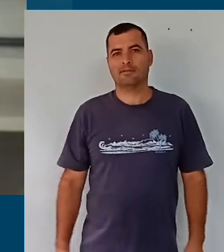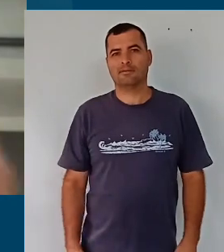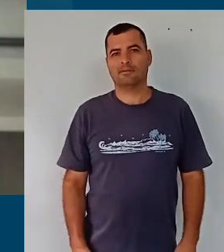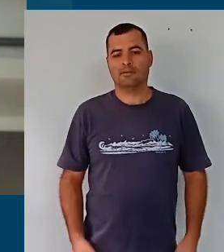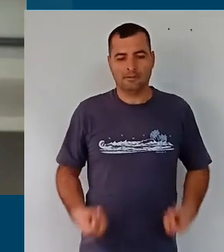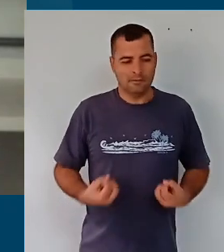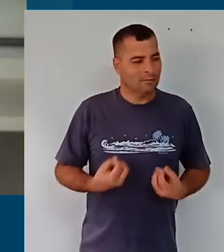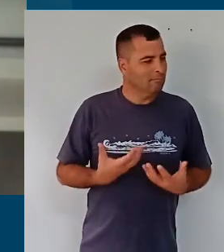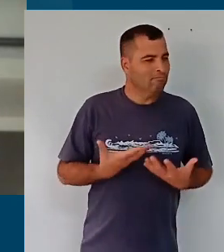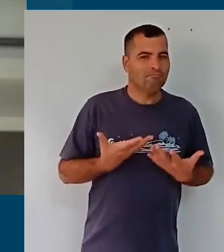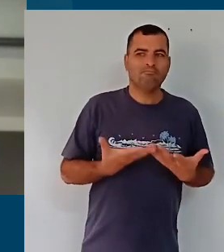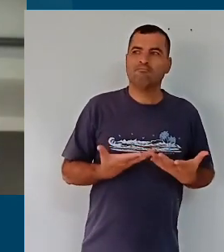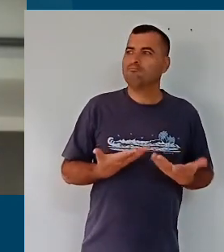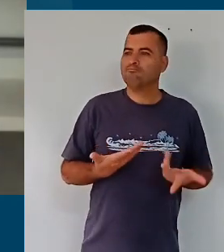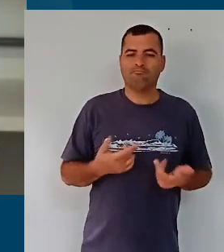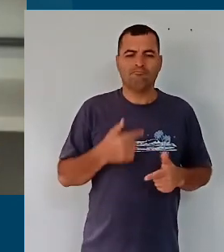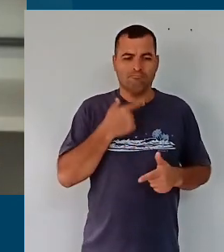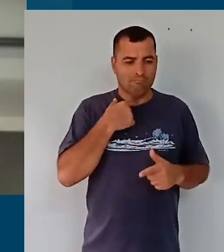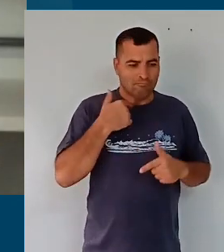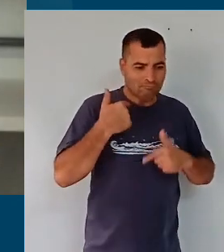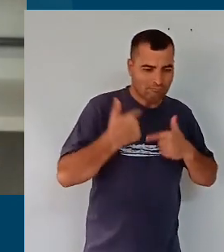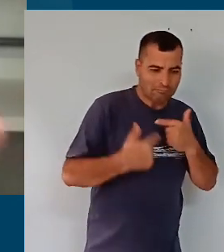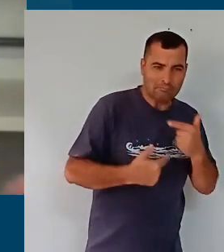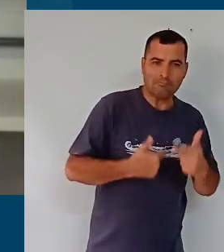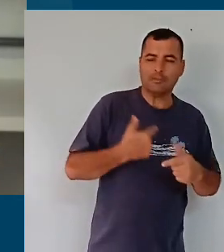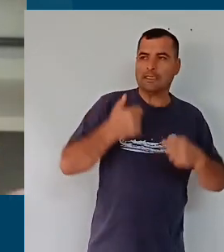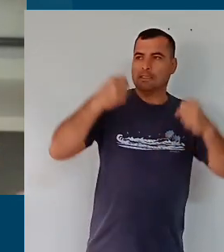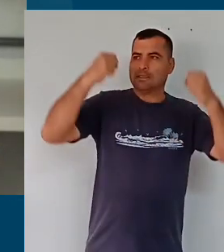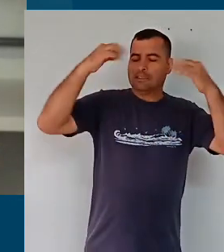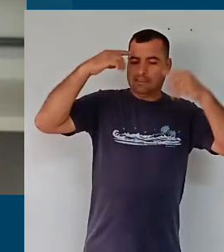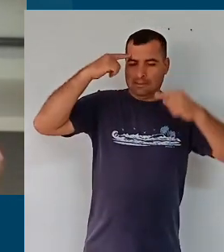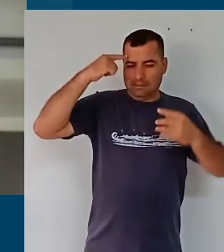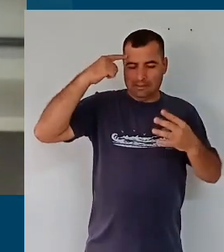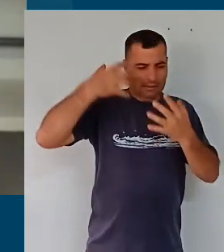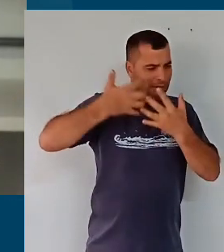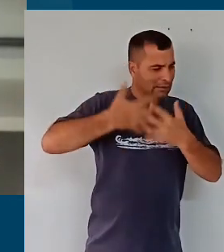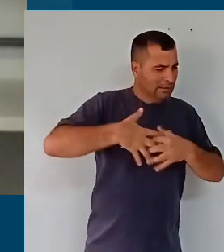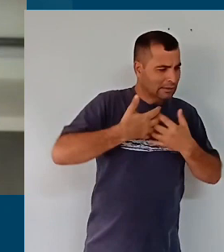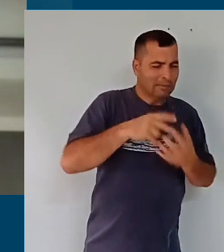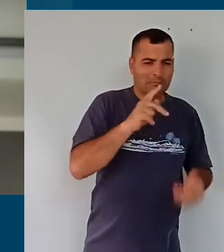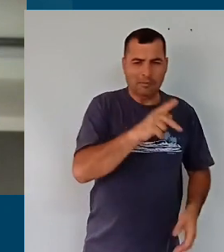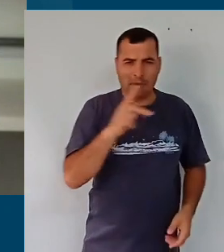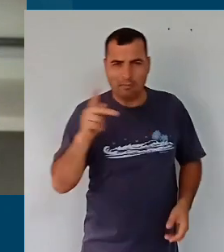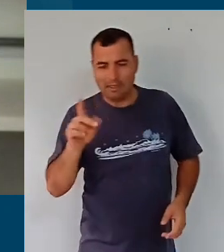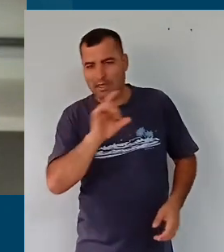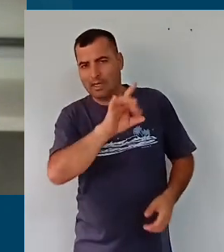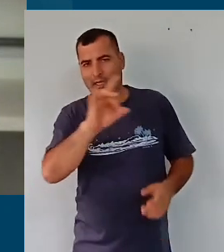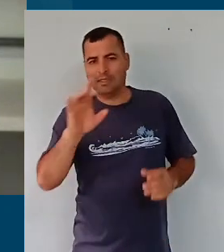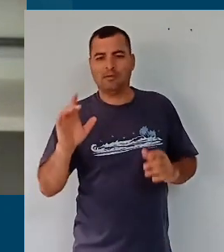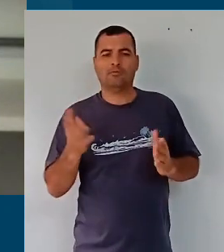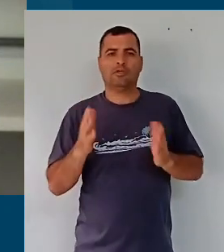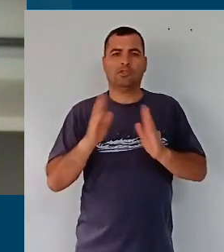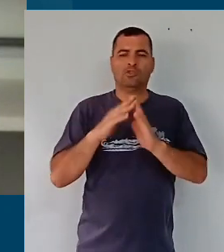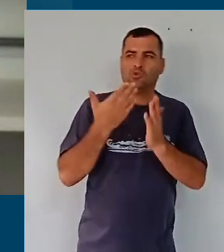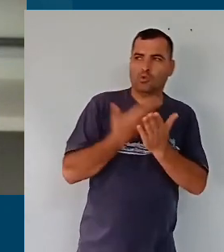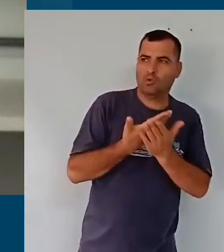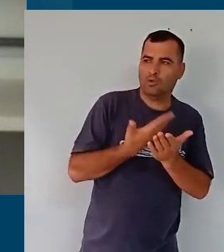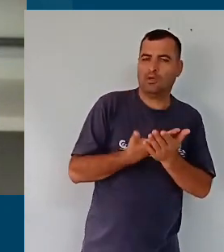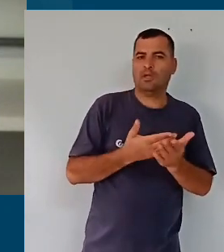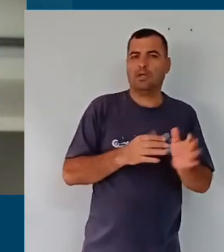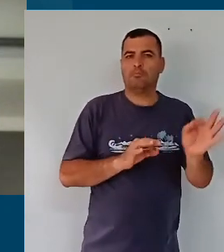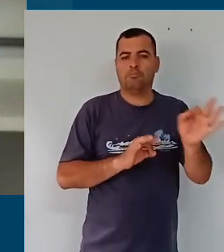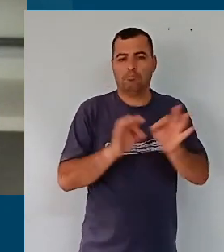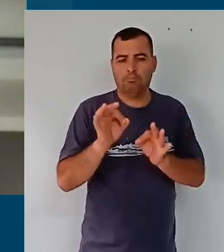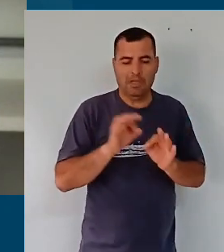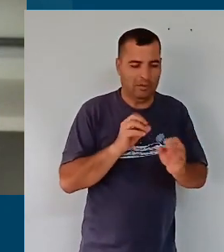essa inspiração que vai, de alguma maneira, iluminar uma reflexão sobre os projetos políticos pedagógicos de cada escola, sobre